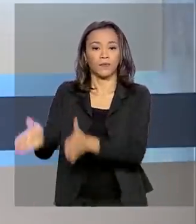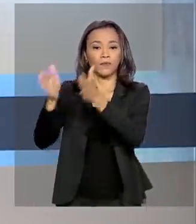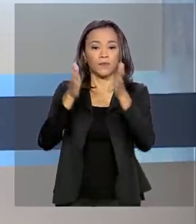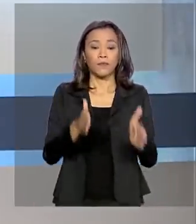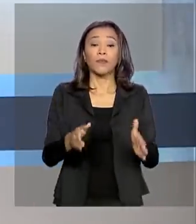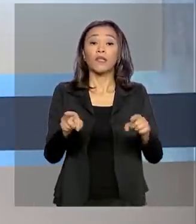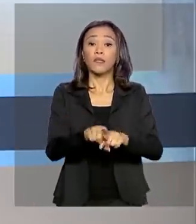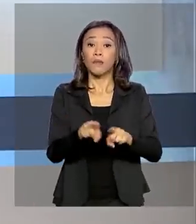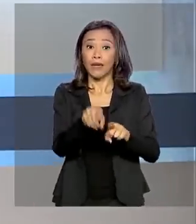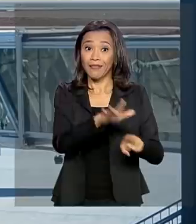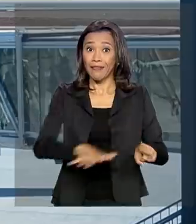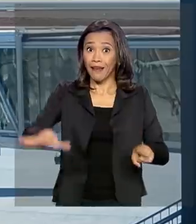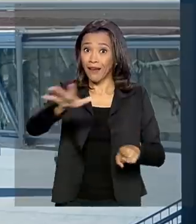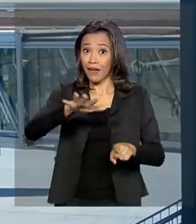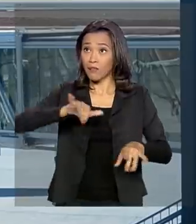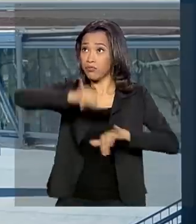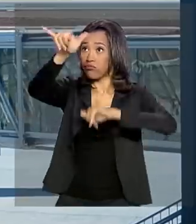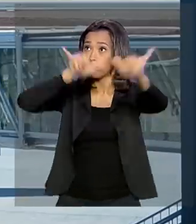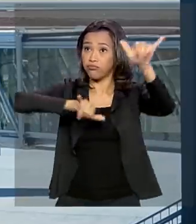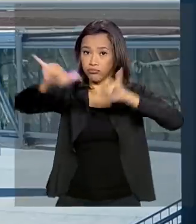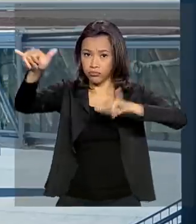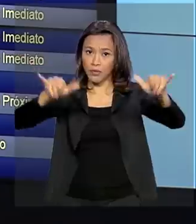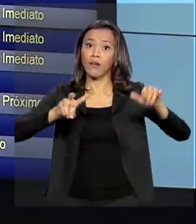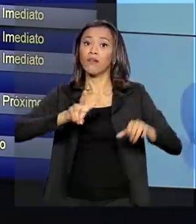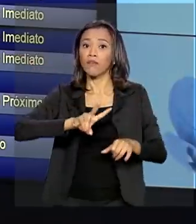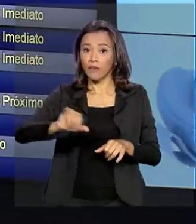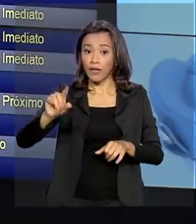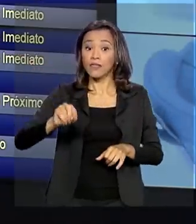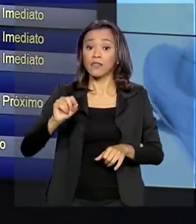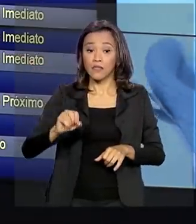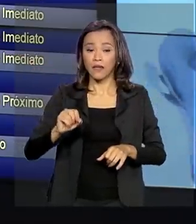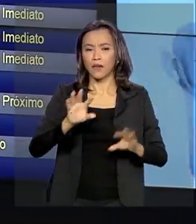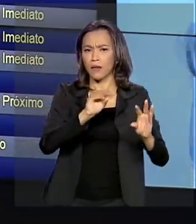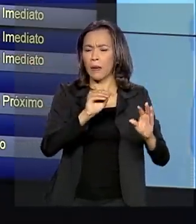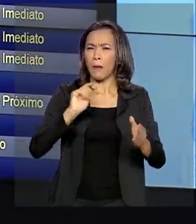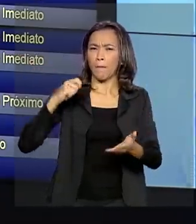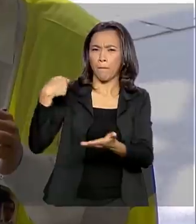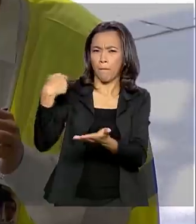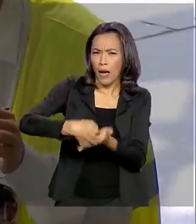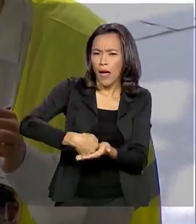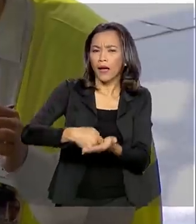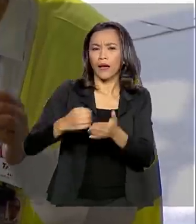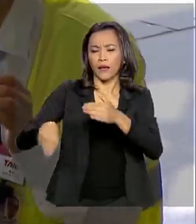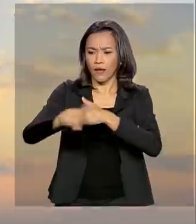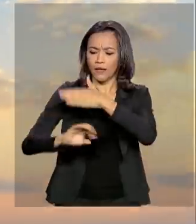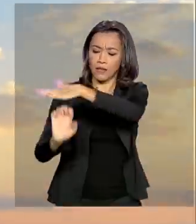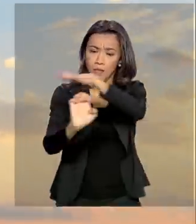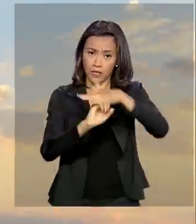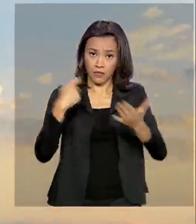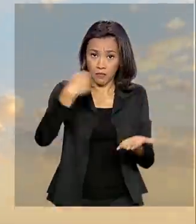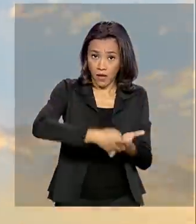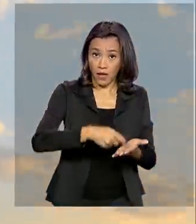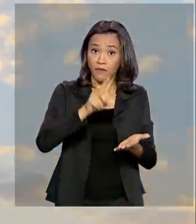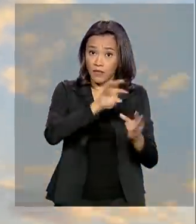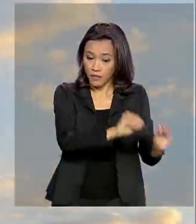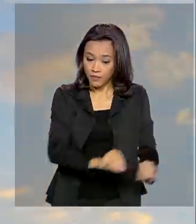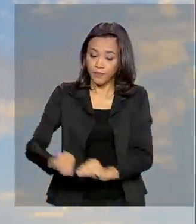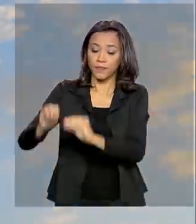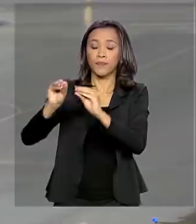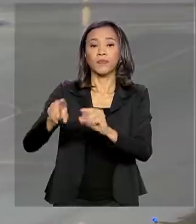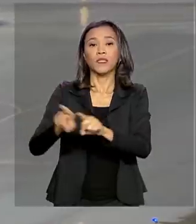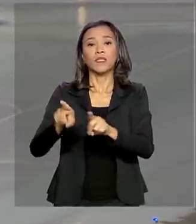também ao setor aéreo. Vão ser adiadas as tarifas pagas pelas companhias e os valores repassados à União pela